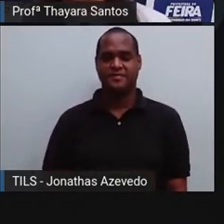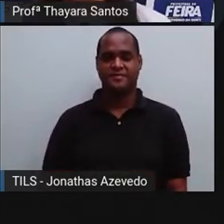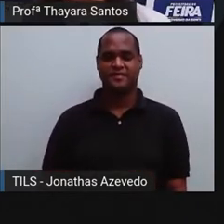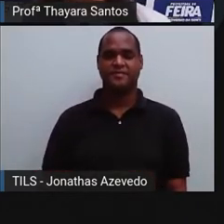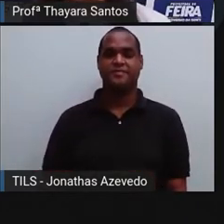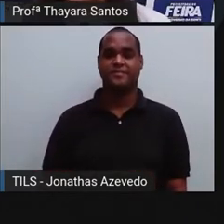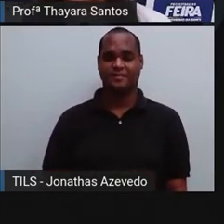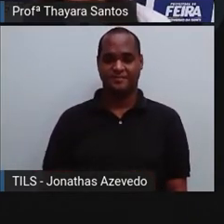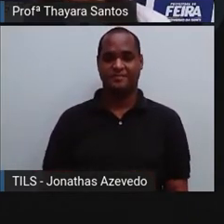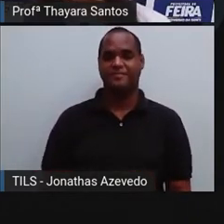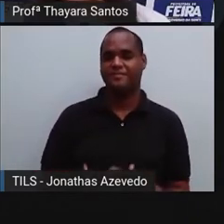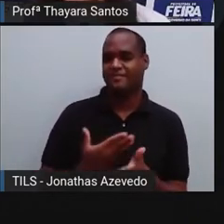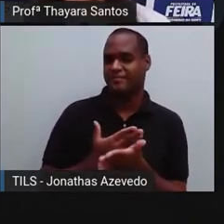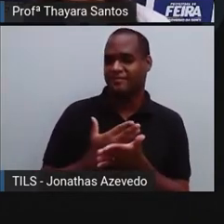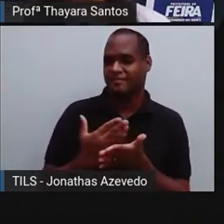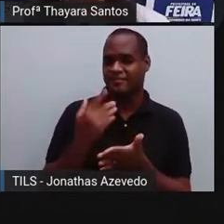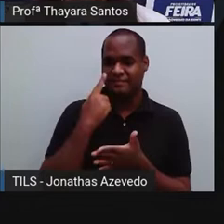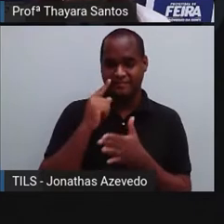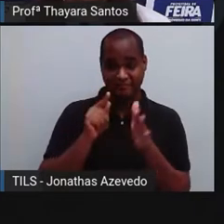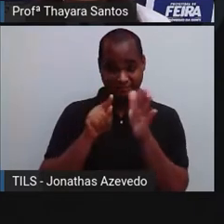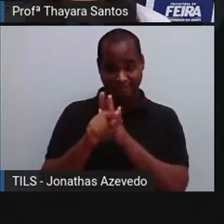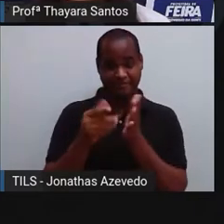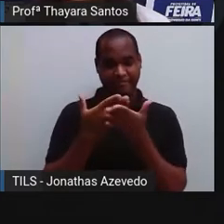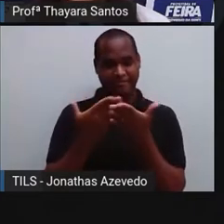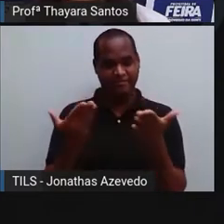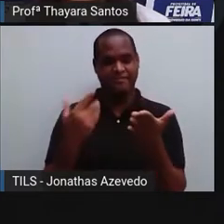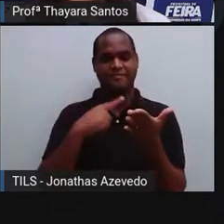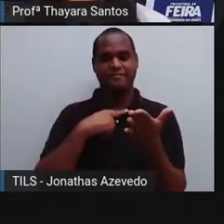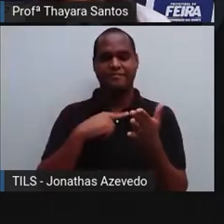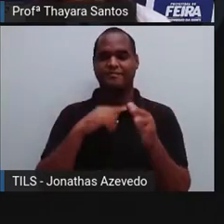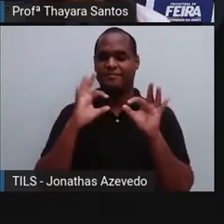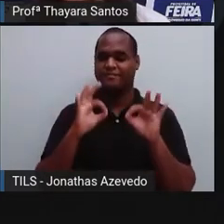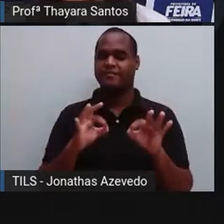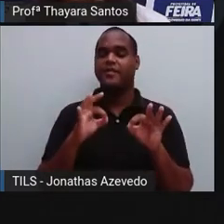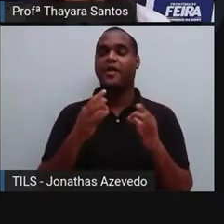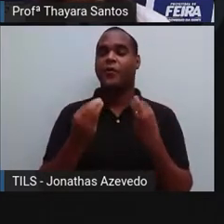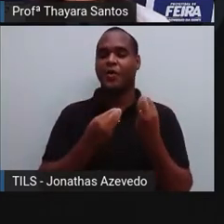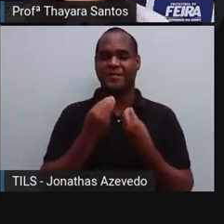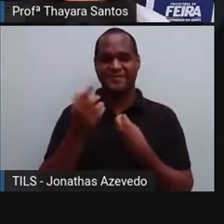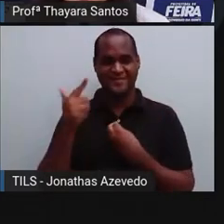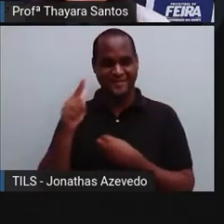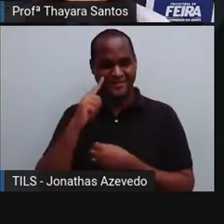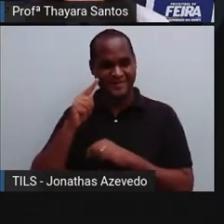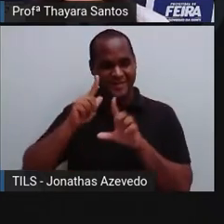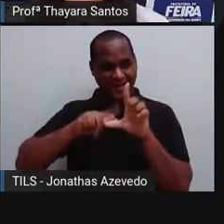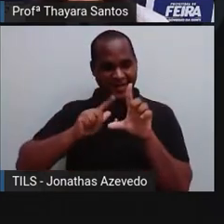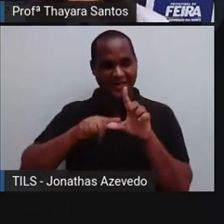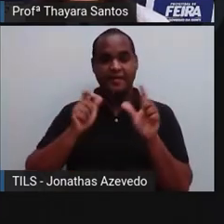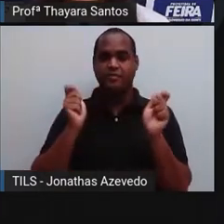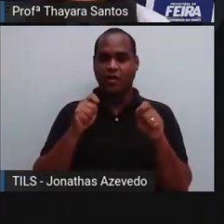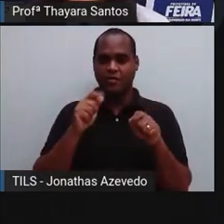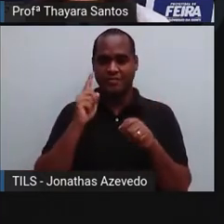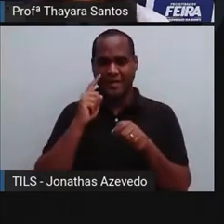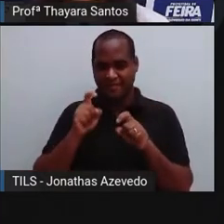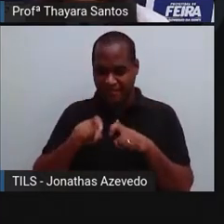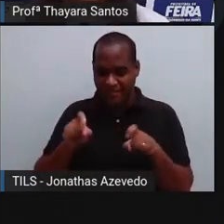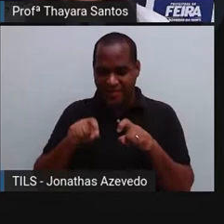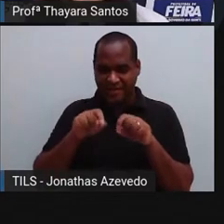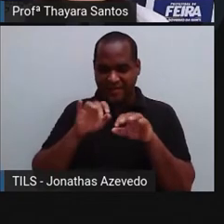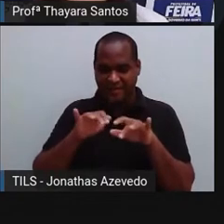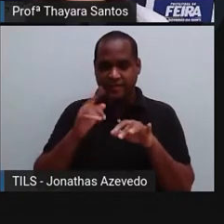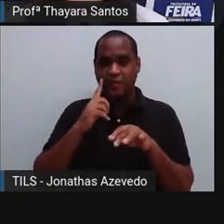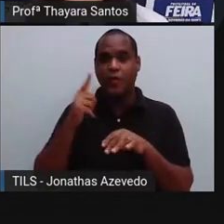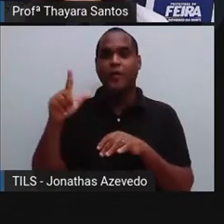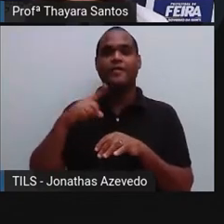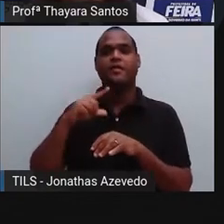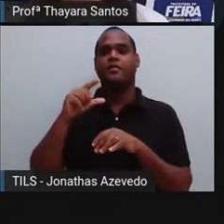Aqui vai aparecer uma pergunta ou uma afirmação. Aqui são as letras que são possíveis. E aqui é a quantidade